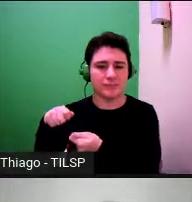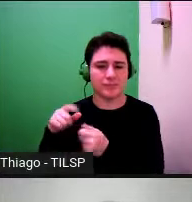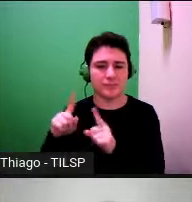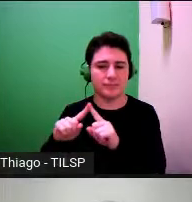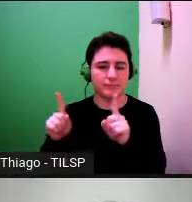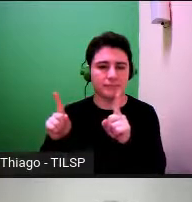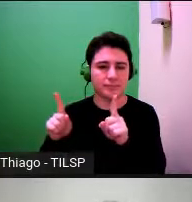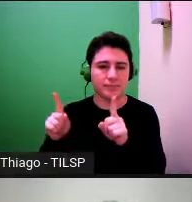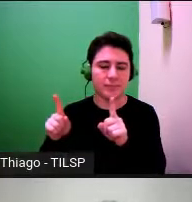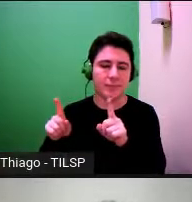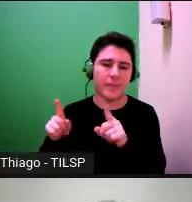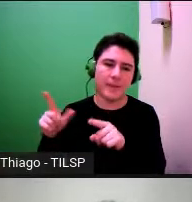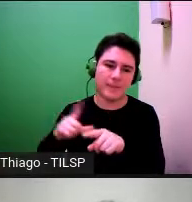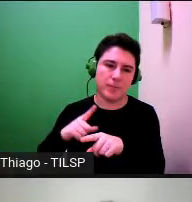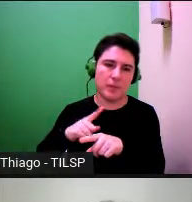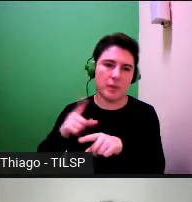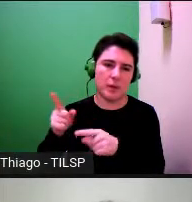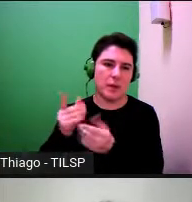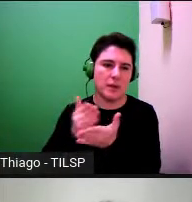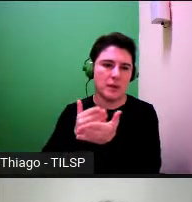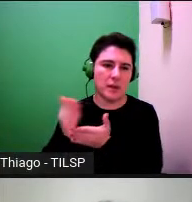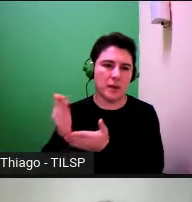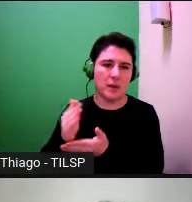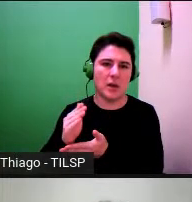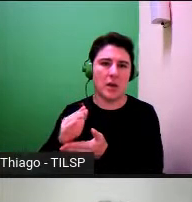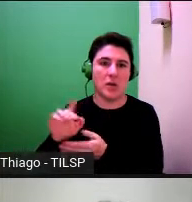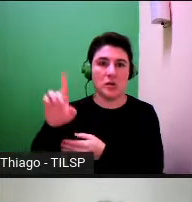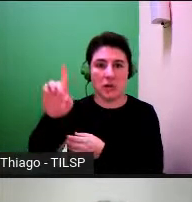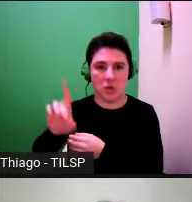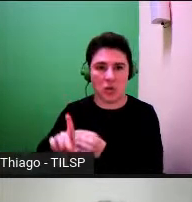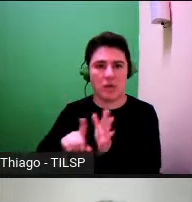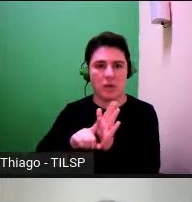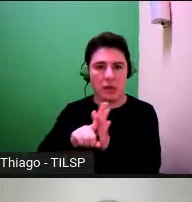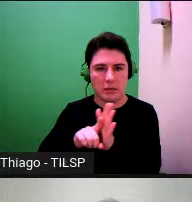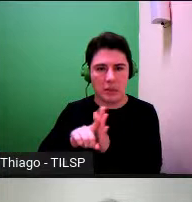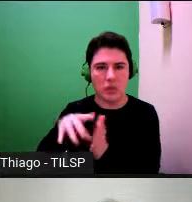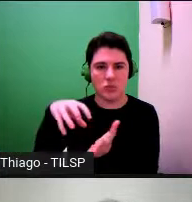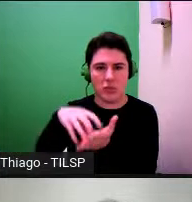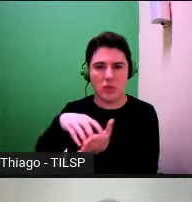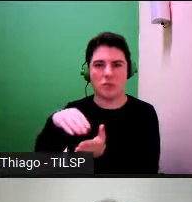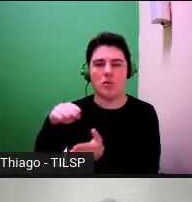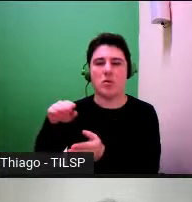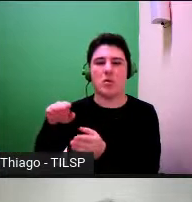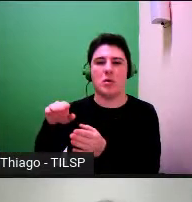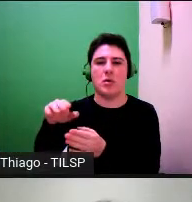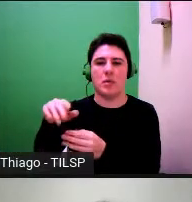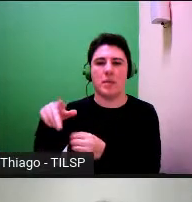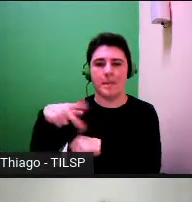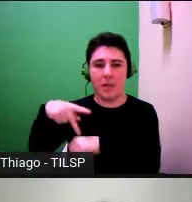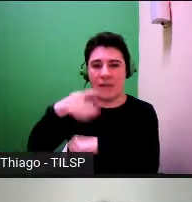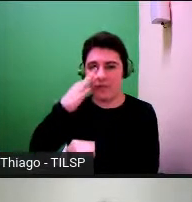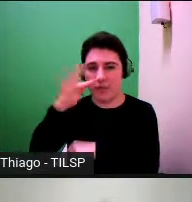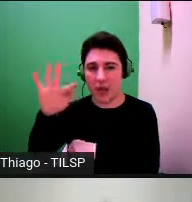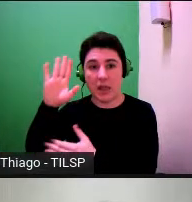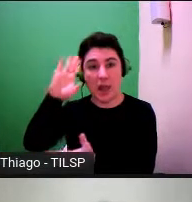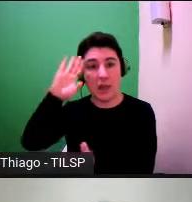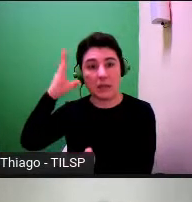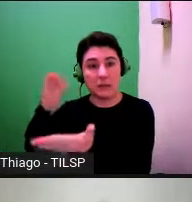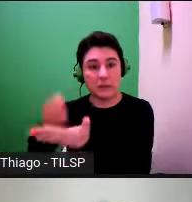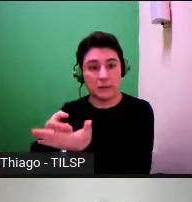embora no início tenha sido dito o diretor de investigação do Centro Nacional de Investigação Científica de França acredita está